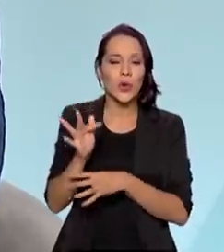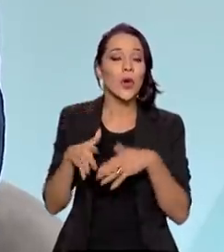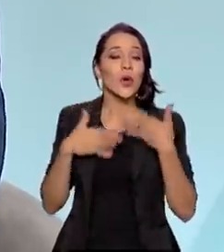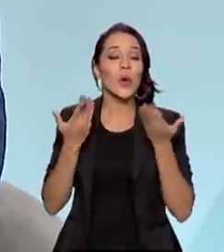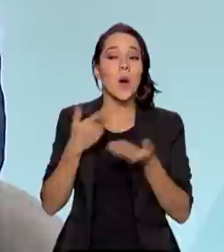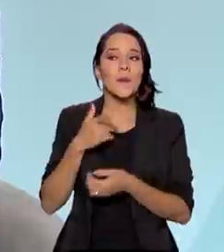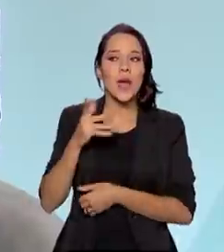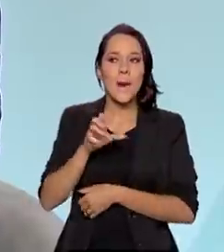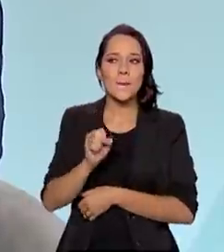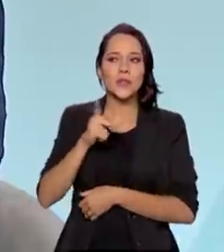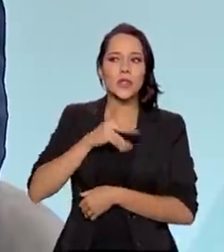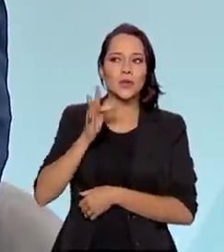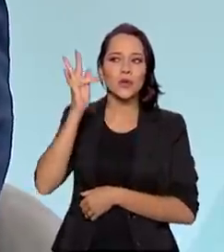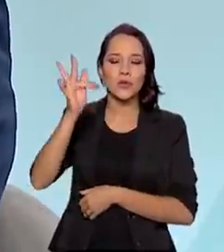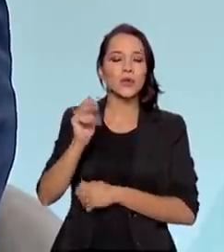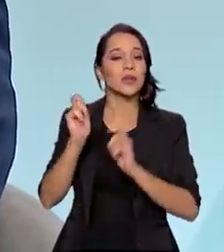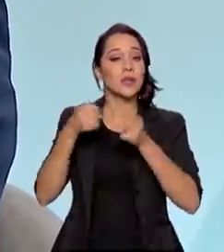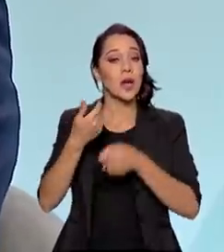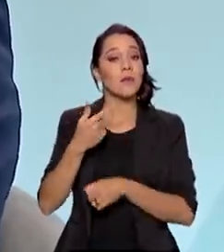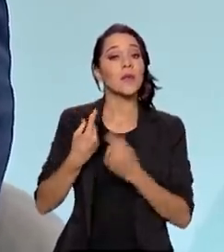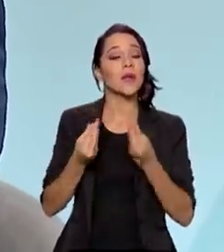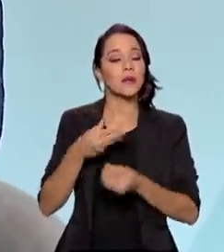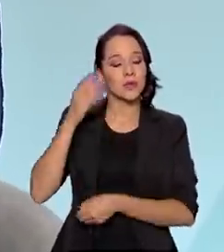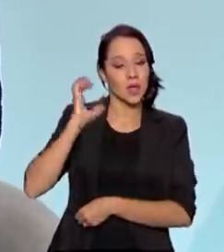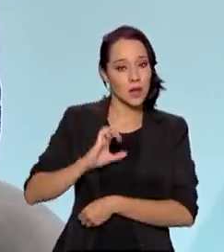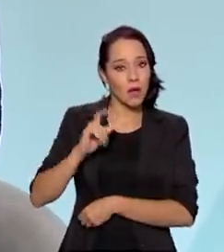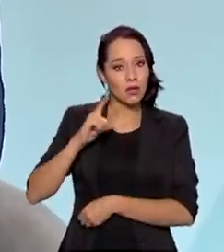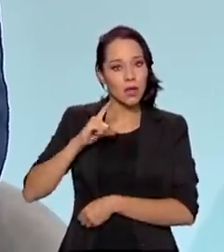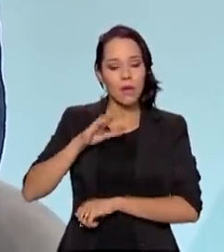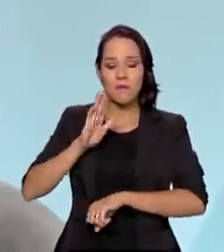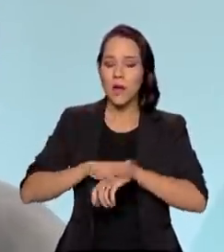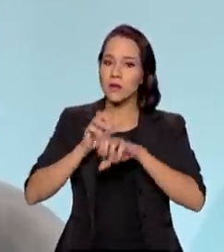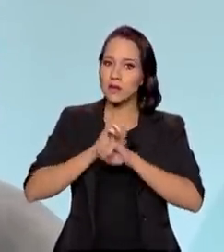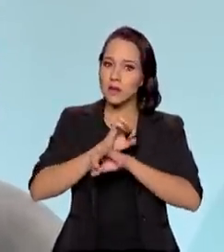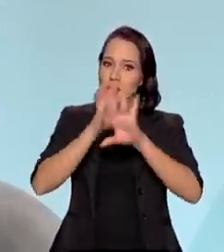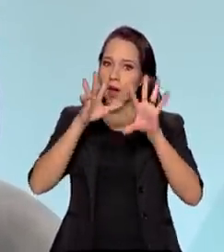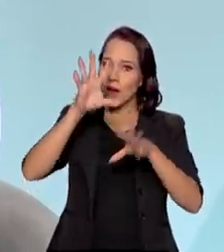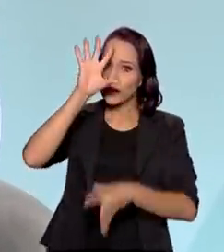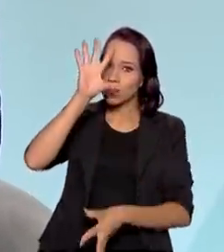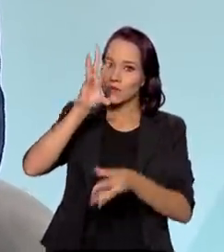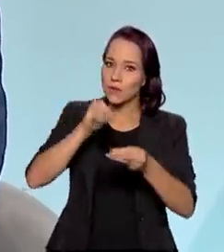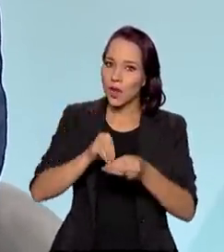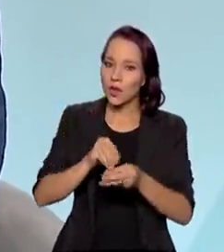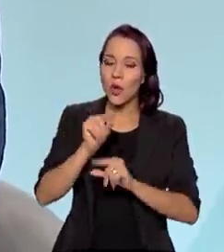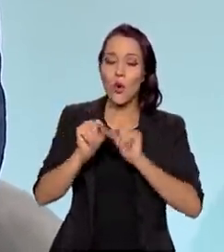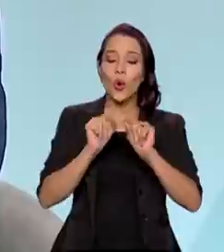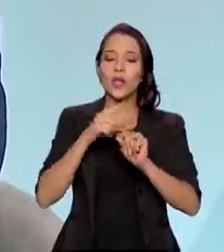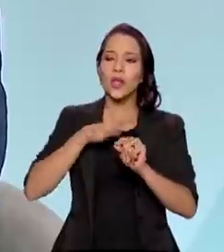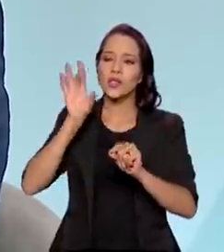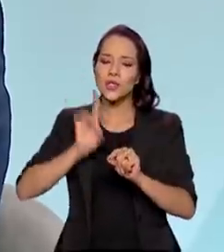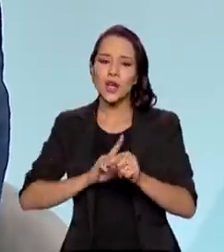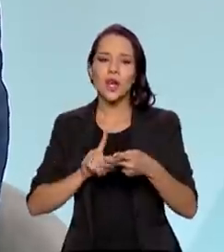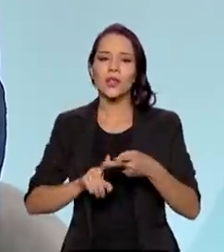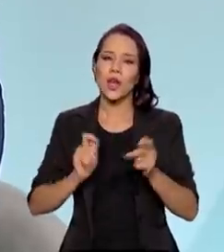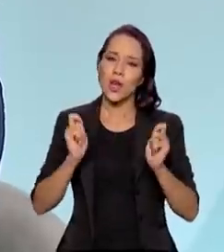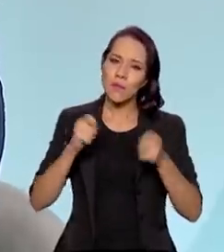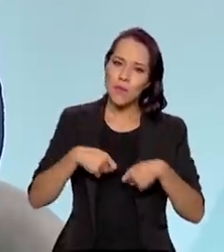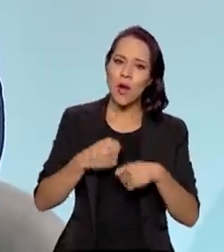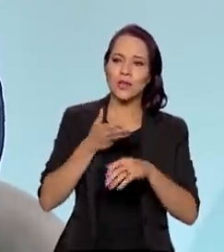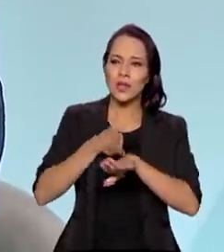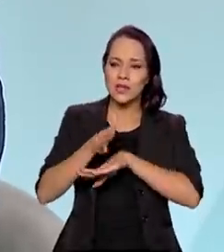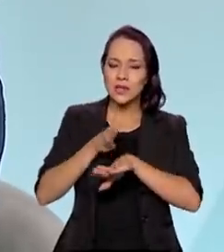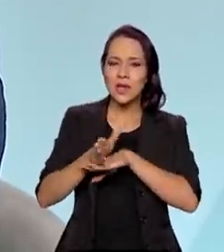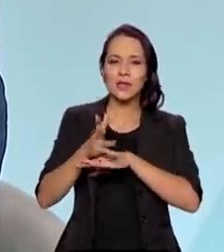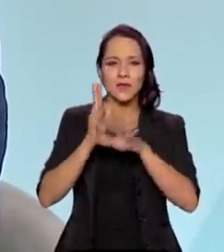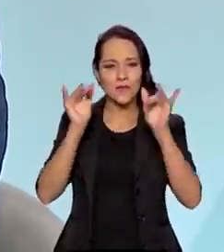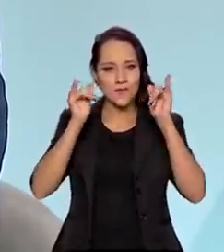será a sua aposentadoria. Tudo isso para que o cidadão tenha mais transparência, entenda o que ele tem direito e possa, de fato, acessar esses